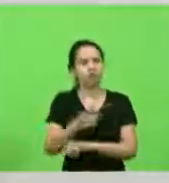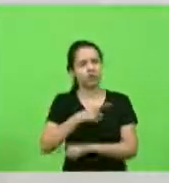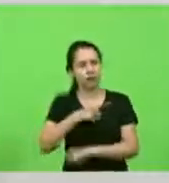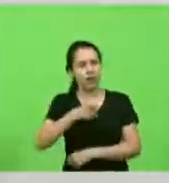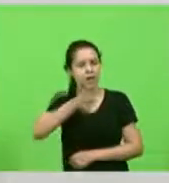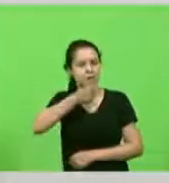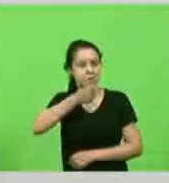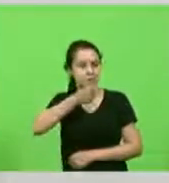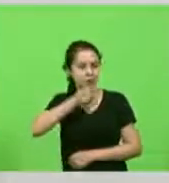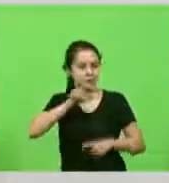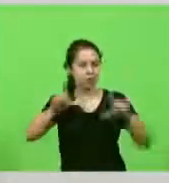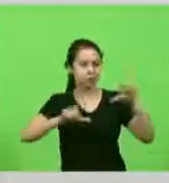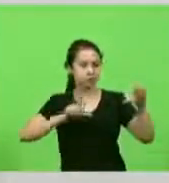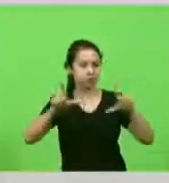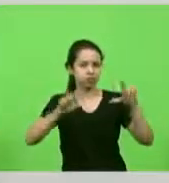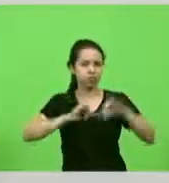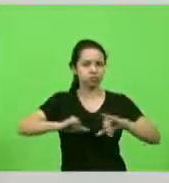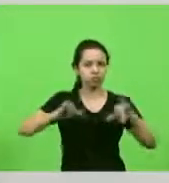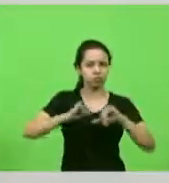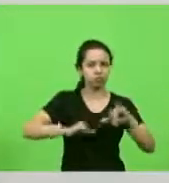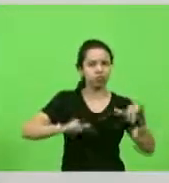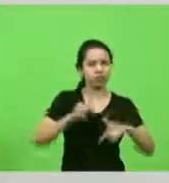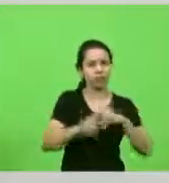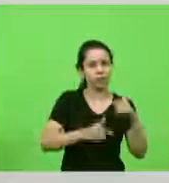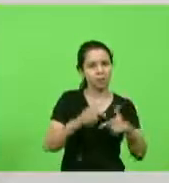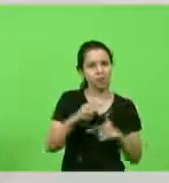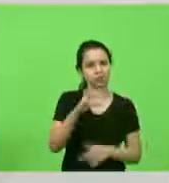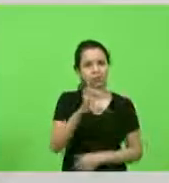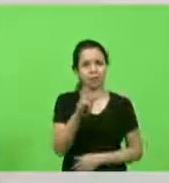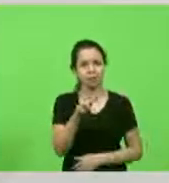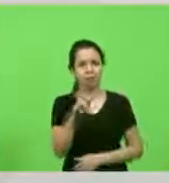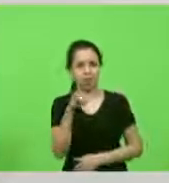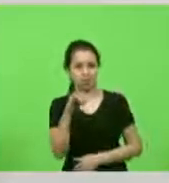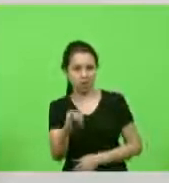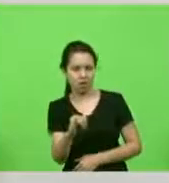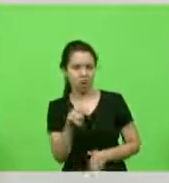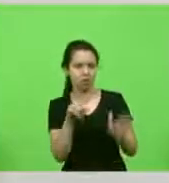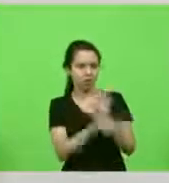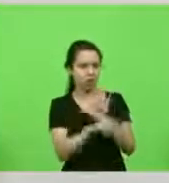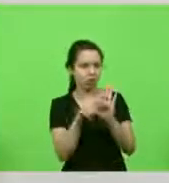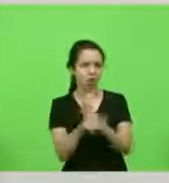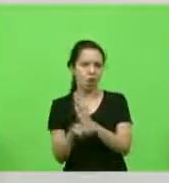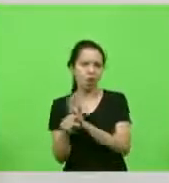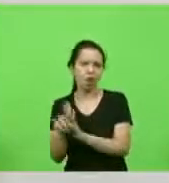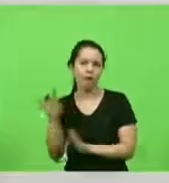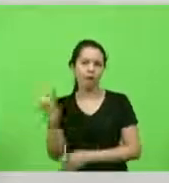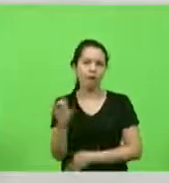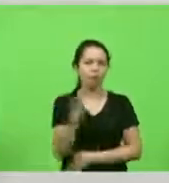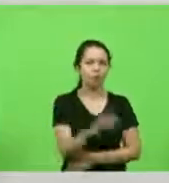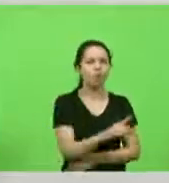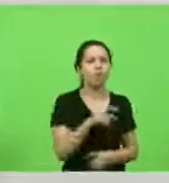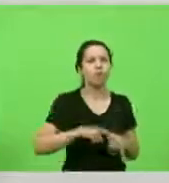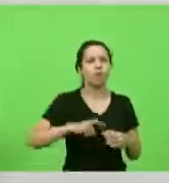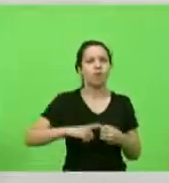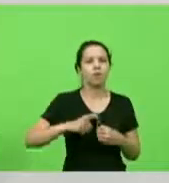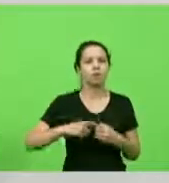publicando os trabalhos da CPI o interrogatório de cada um dos membros da CPI